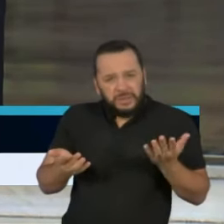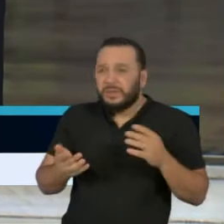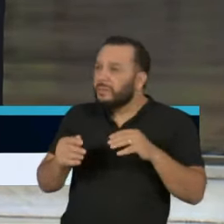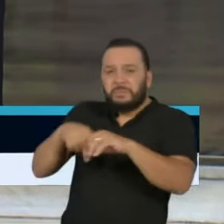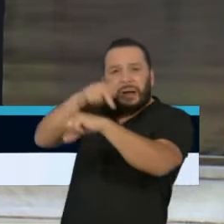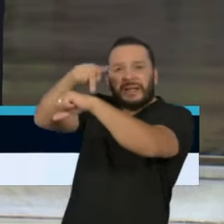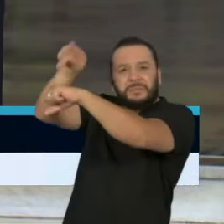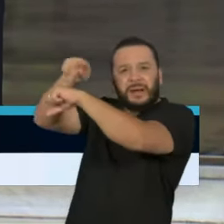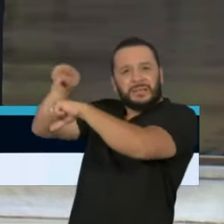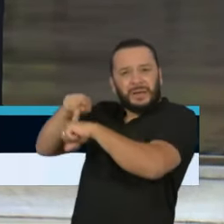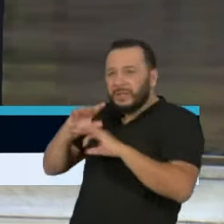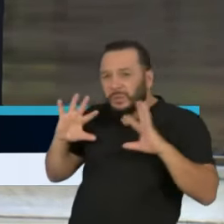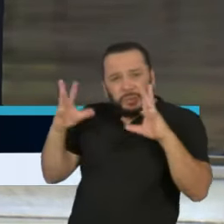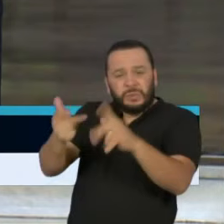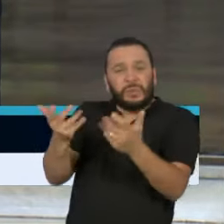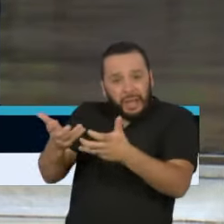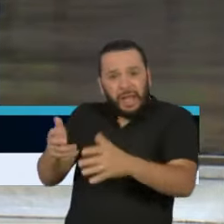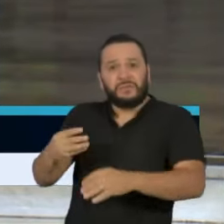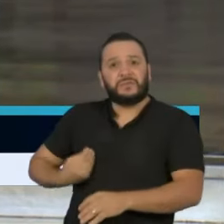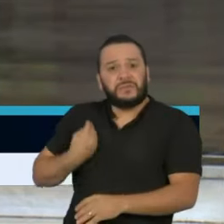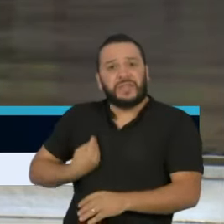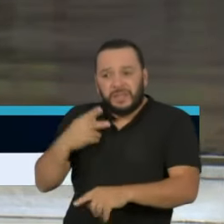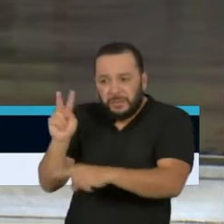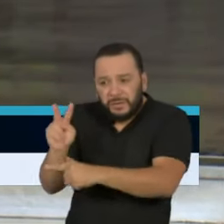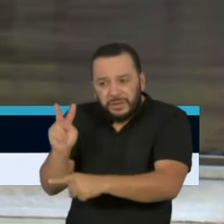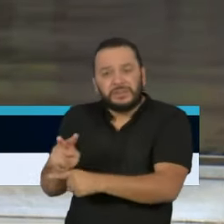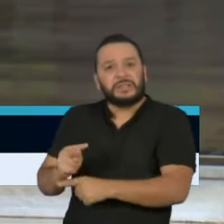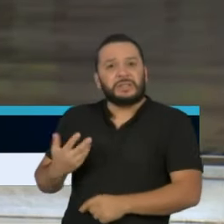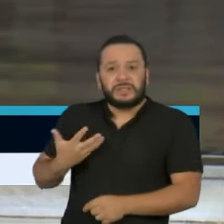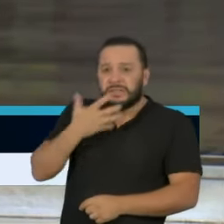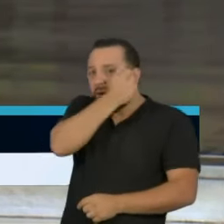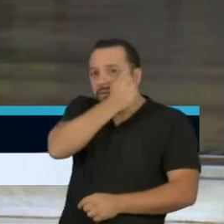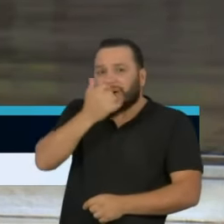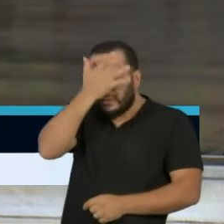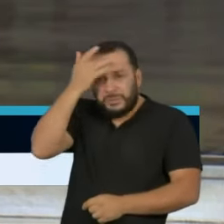do mundo que quer salvar pessoas?